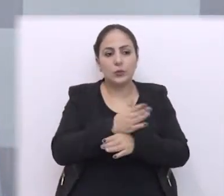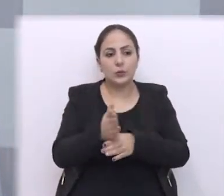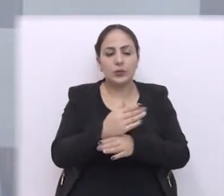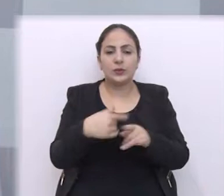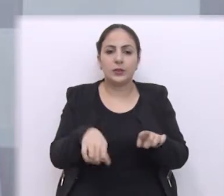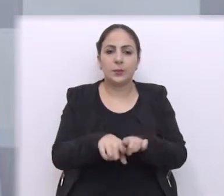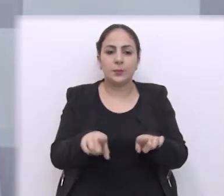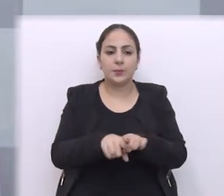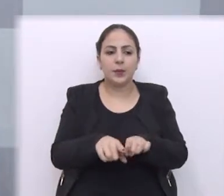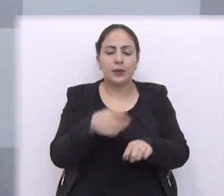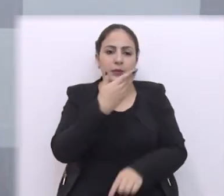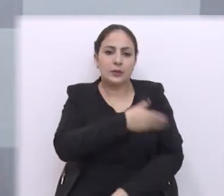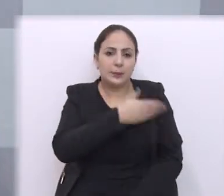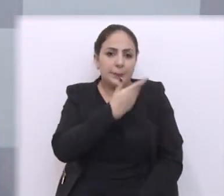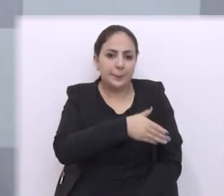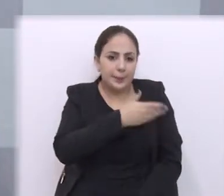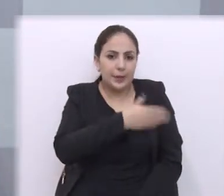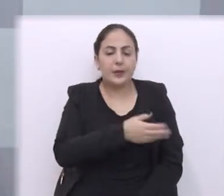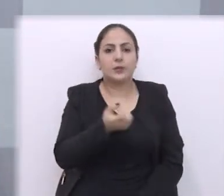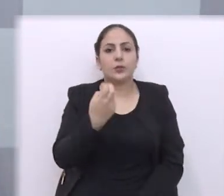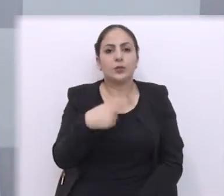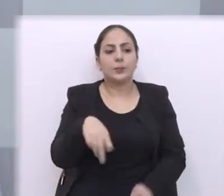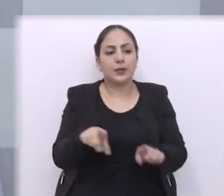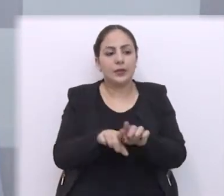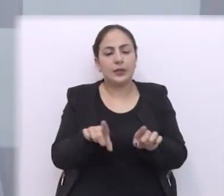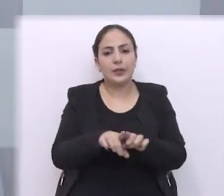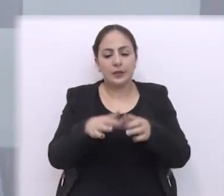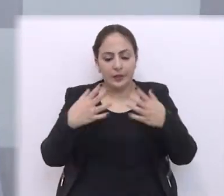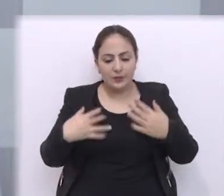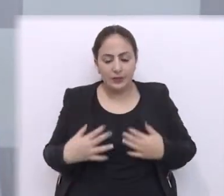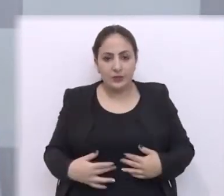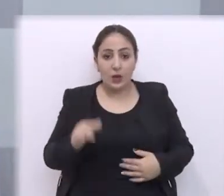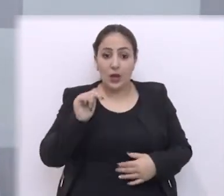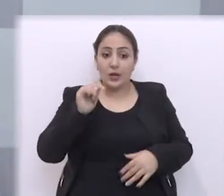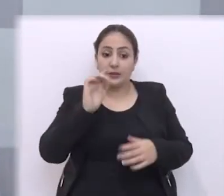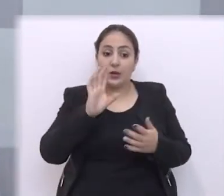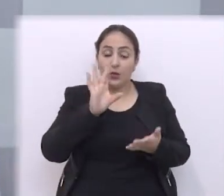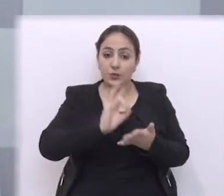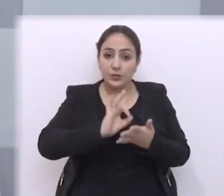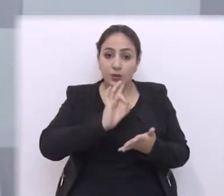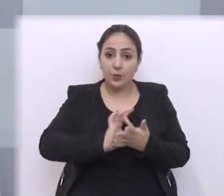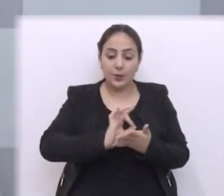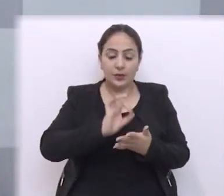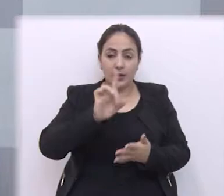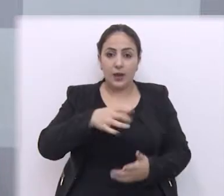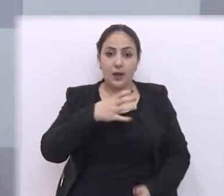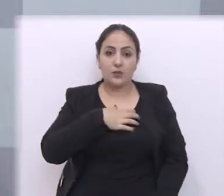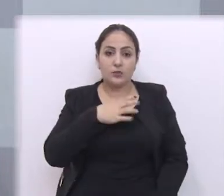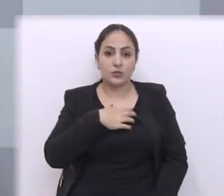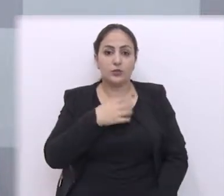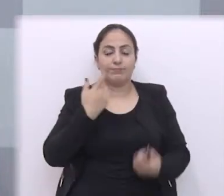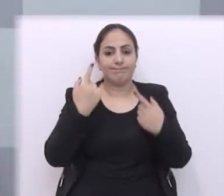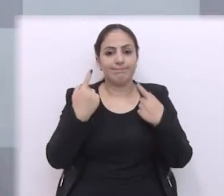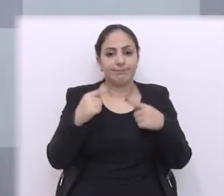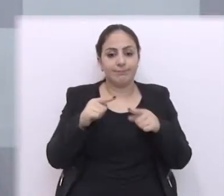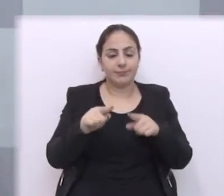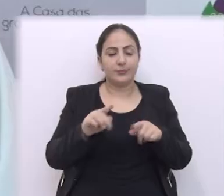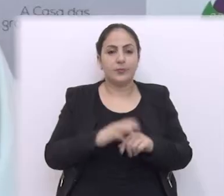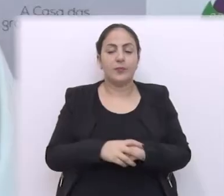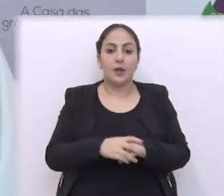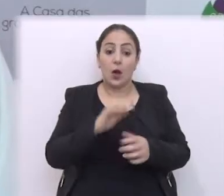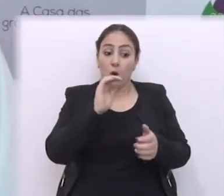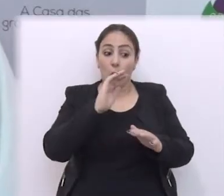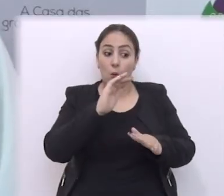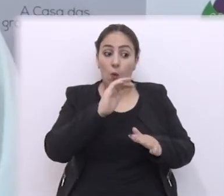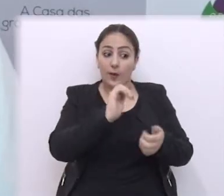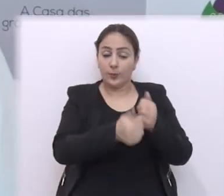disciplina de treinamento disciplina de cuidados físicos esse foi realmente o verdadeiro desafio.